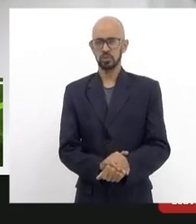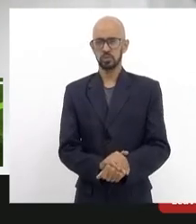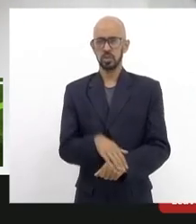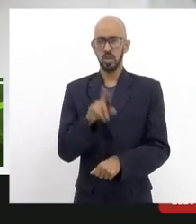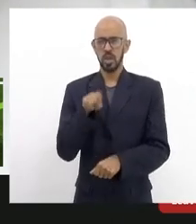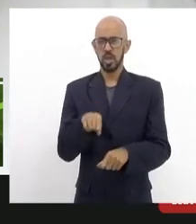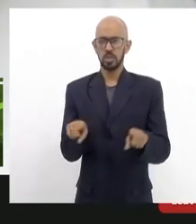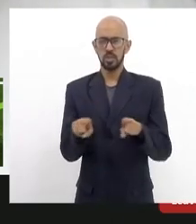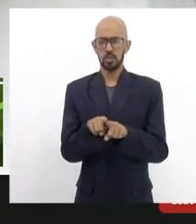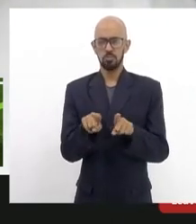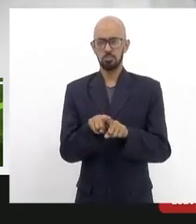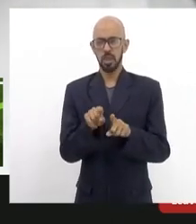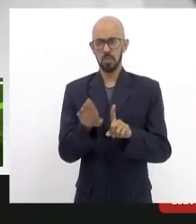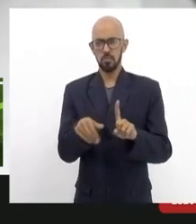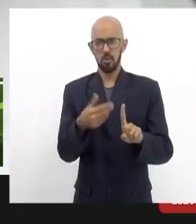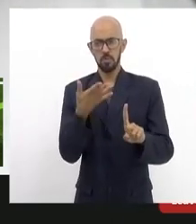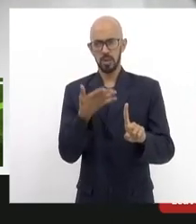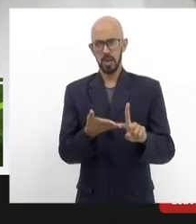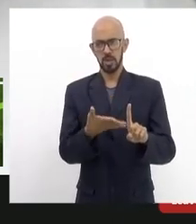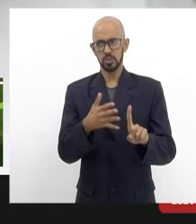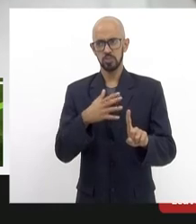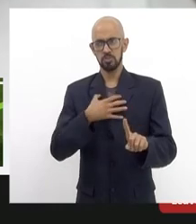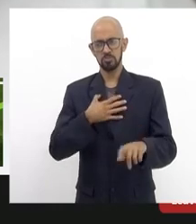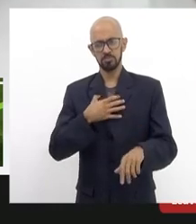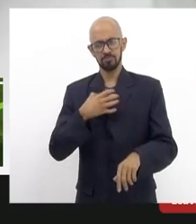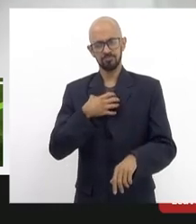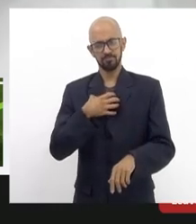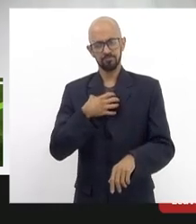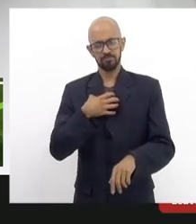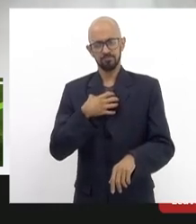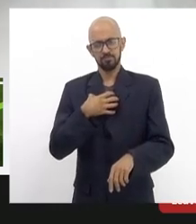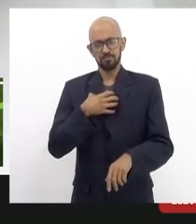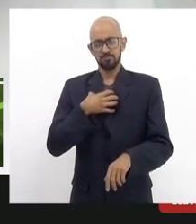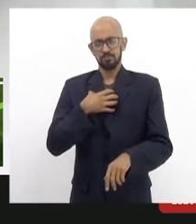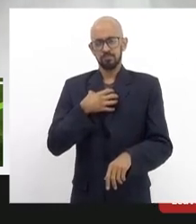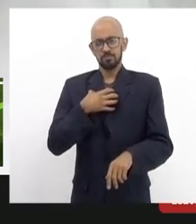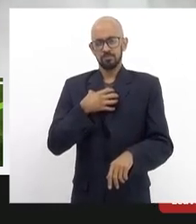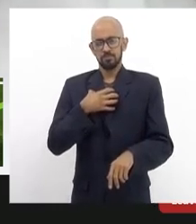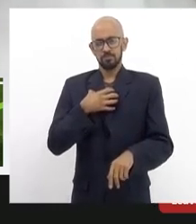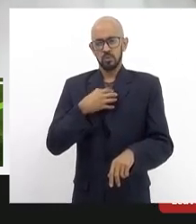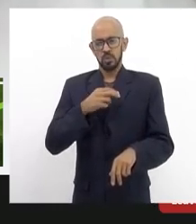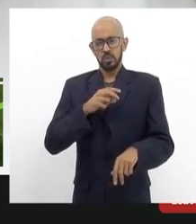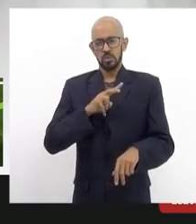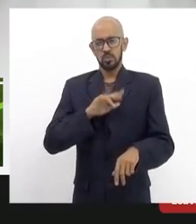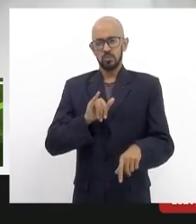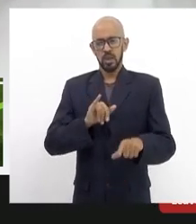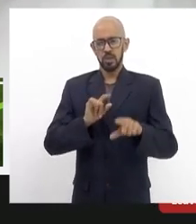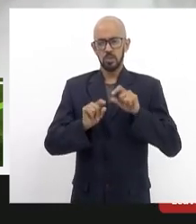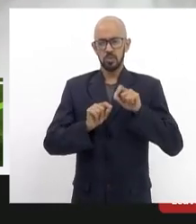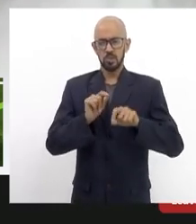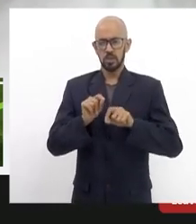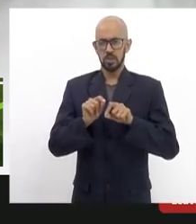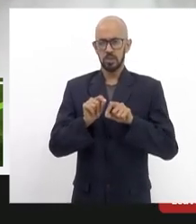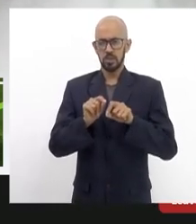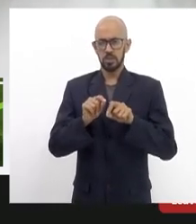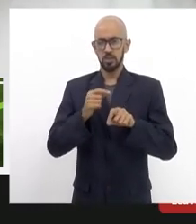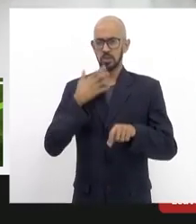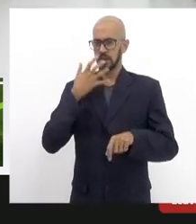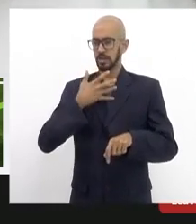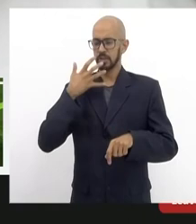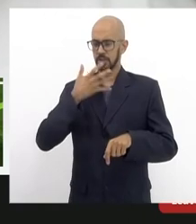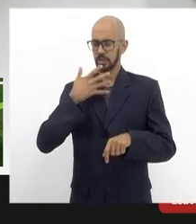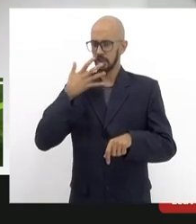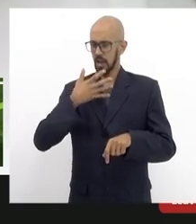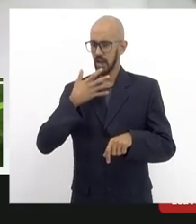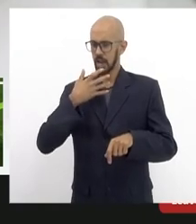uma homenagem mais sentimental é onde a gente vai é e toar cânticos